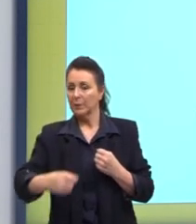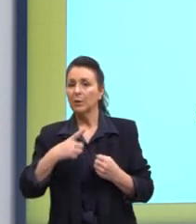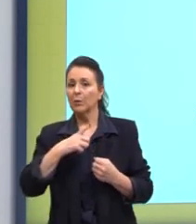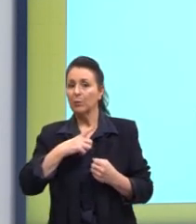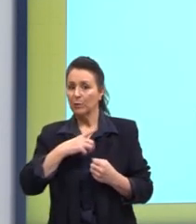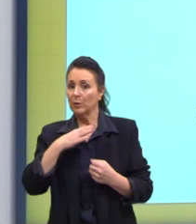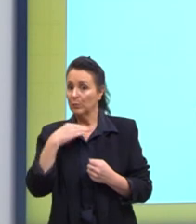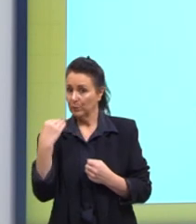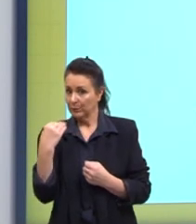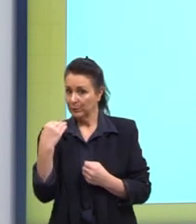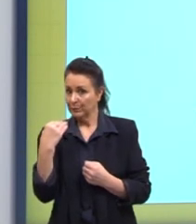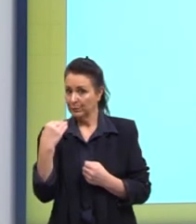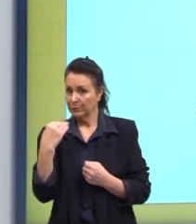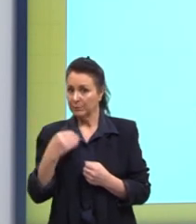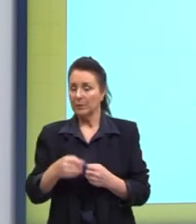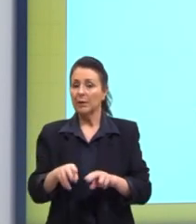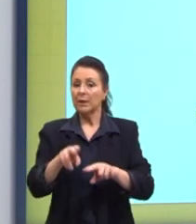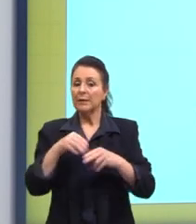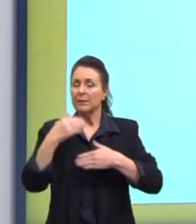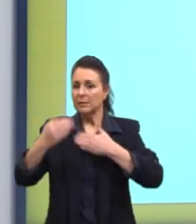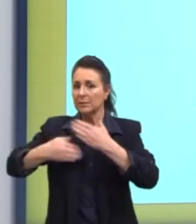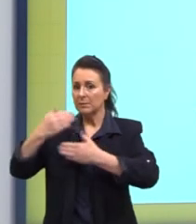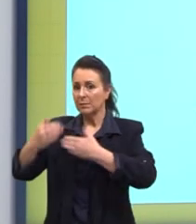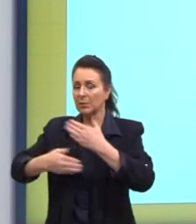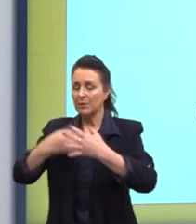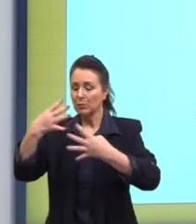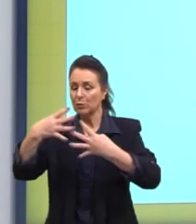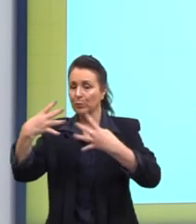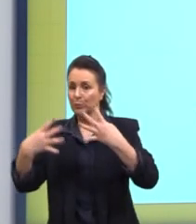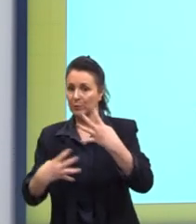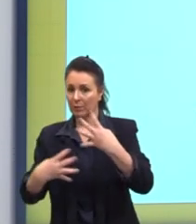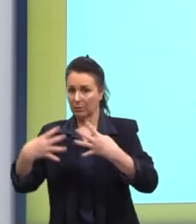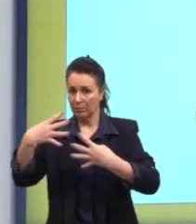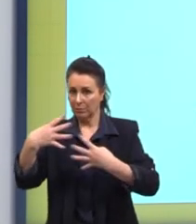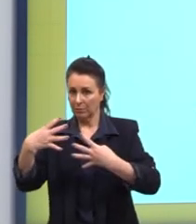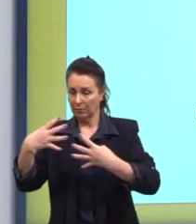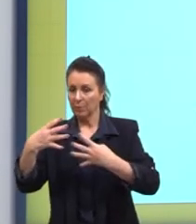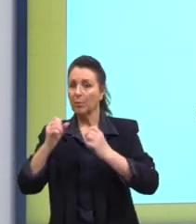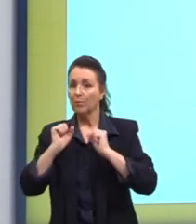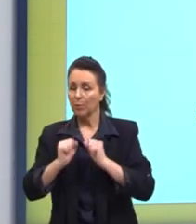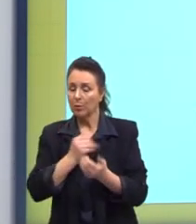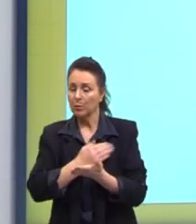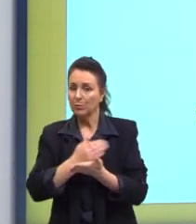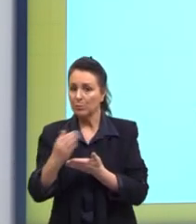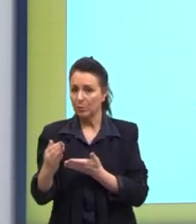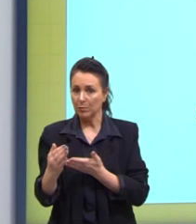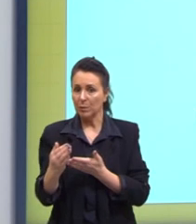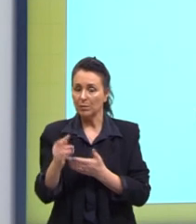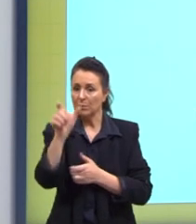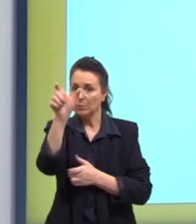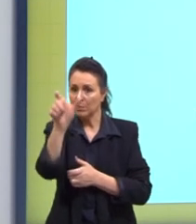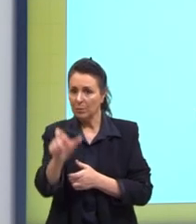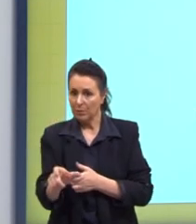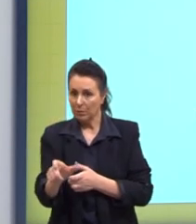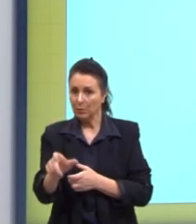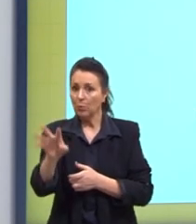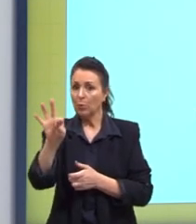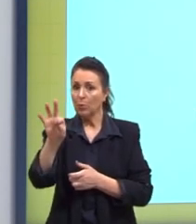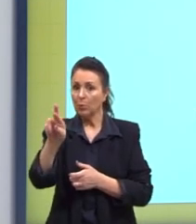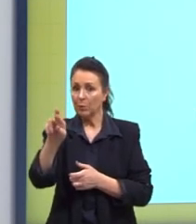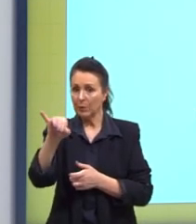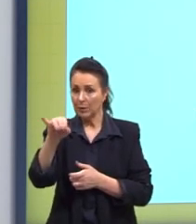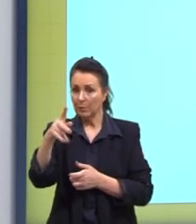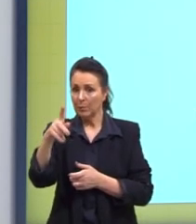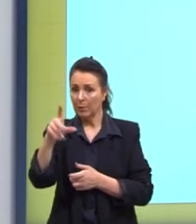óbito. Nesse processo de mutação, podem ser formados indivíduos triploides 3N,